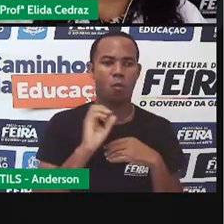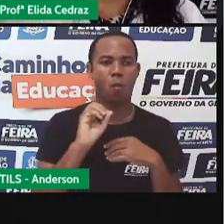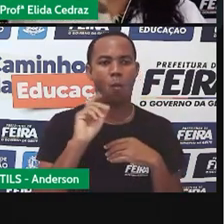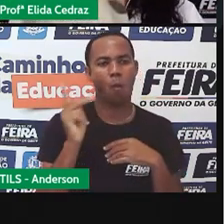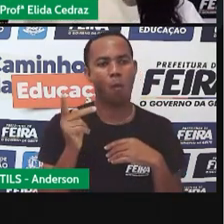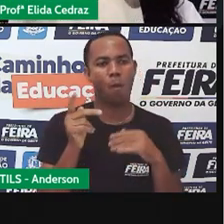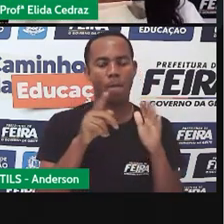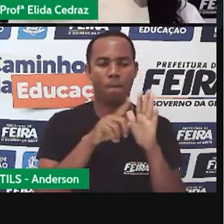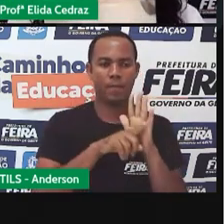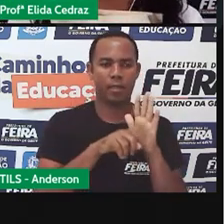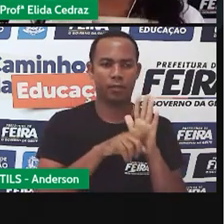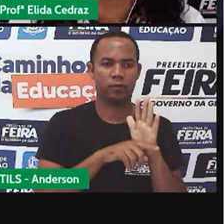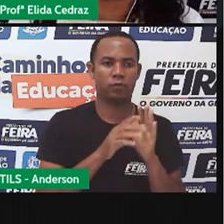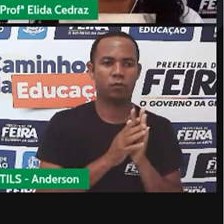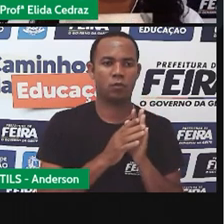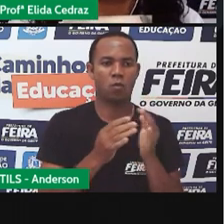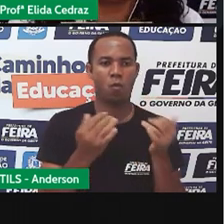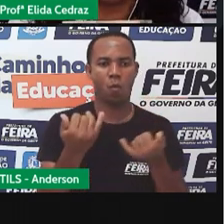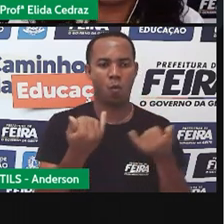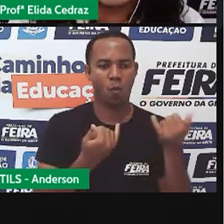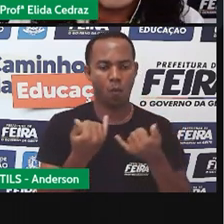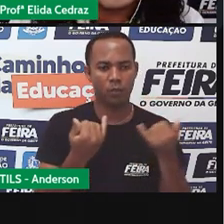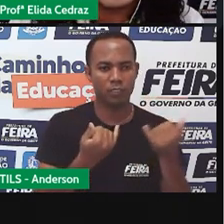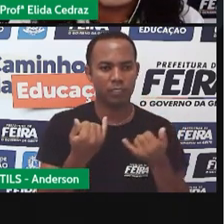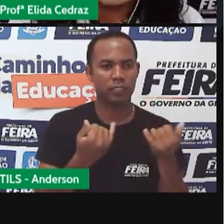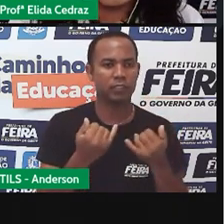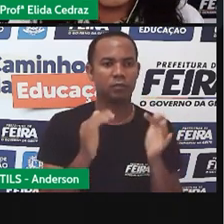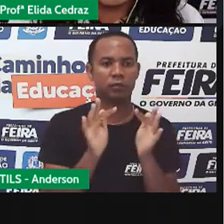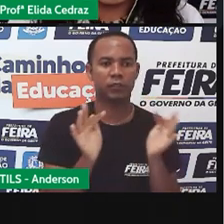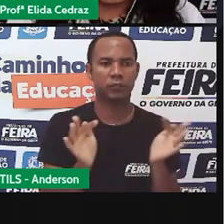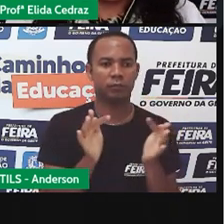população. É um meio de comunicação comum.